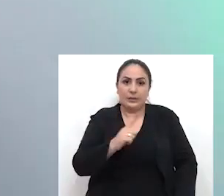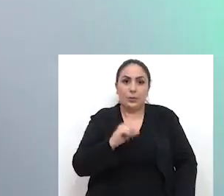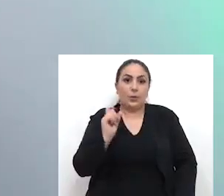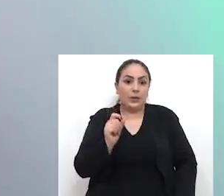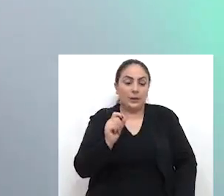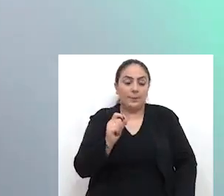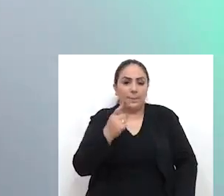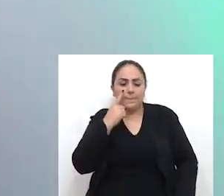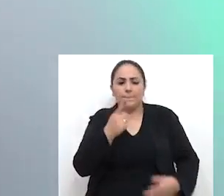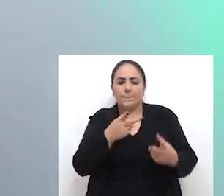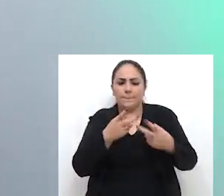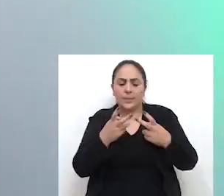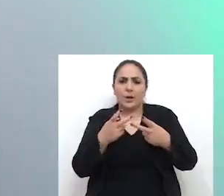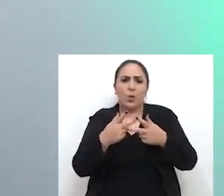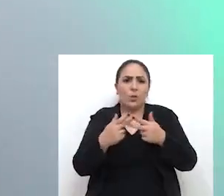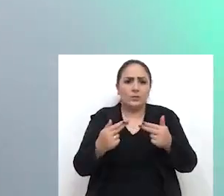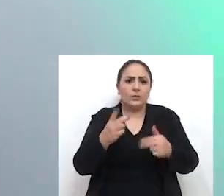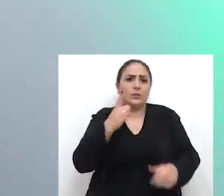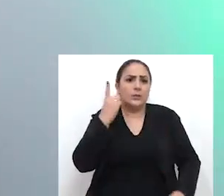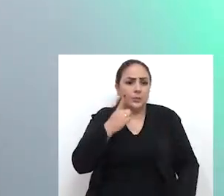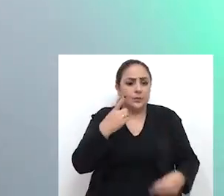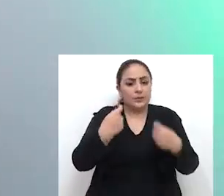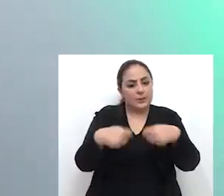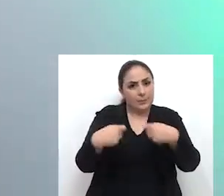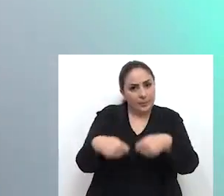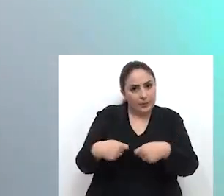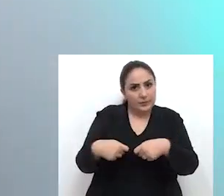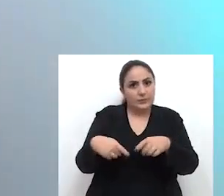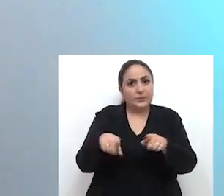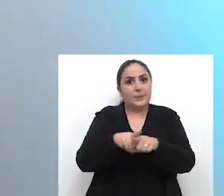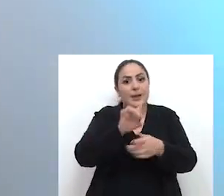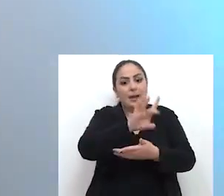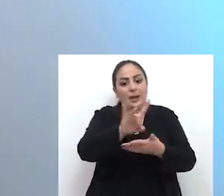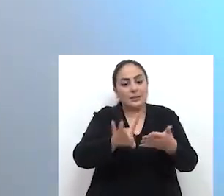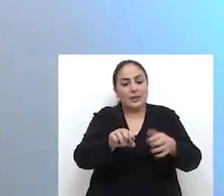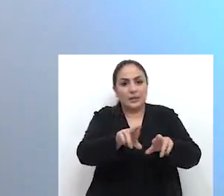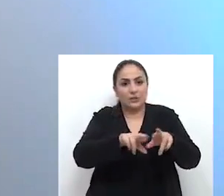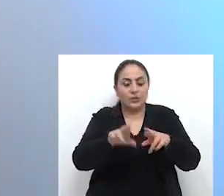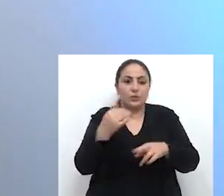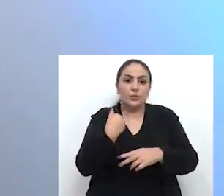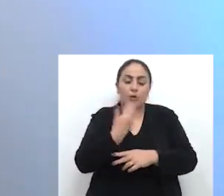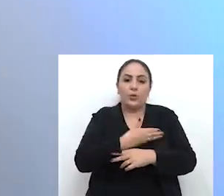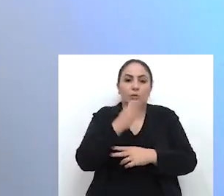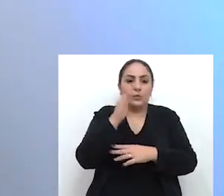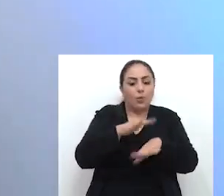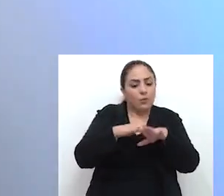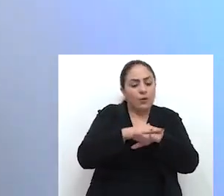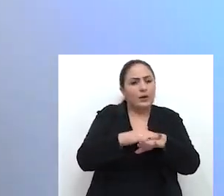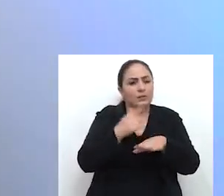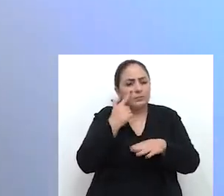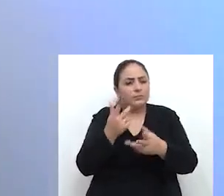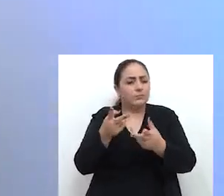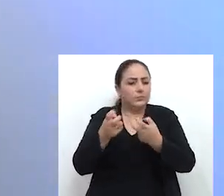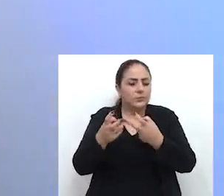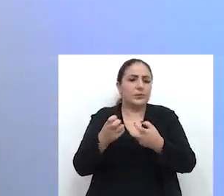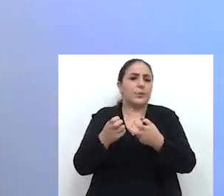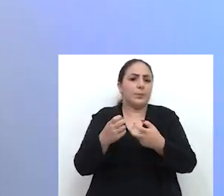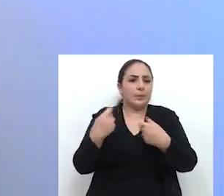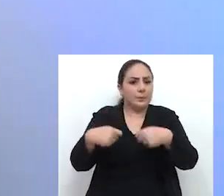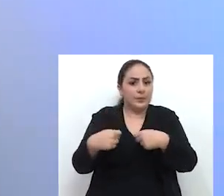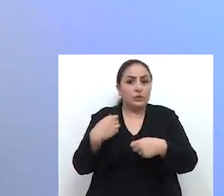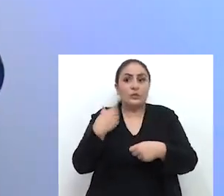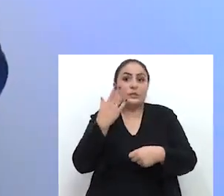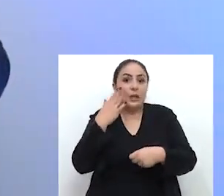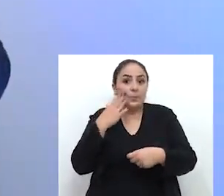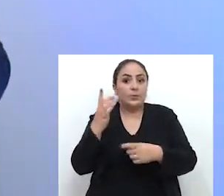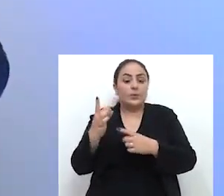identificar itens que os deputados demandem. Em cada região, a gente conversa, observa alguma demanda, sabe o os deputados, mais